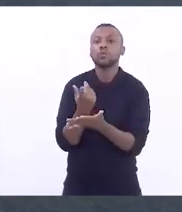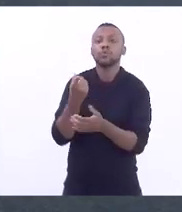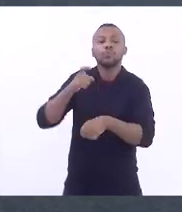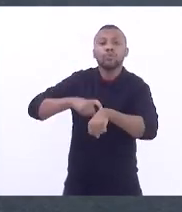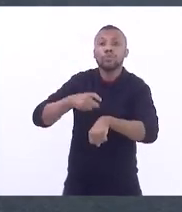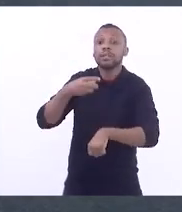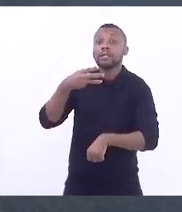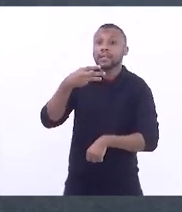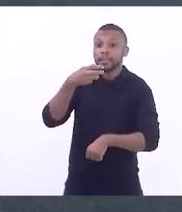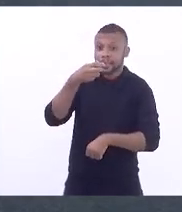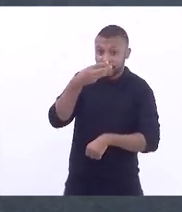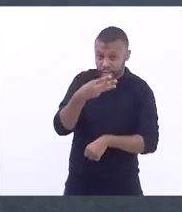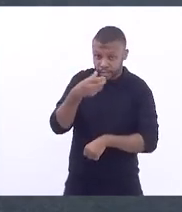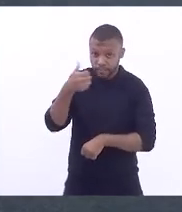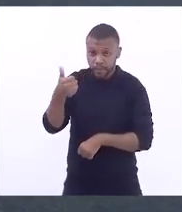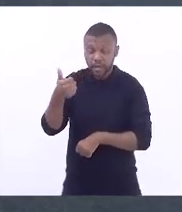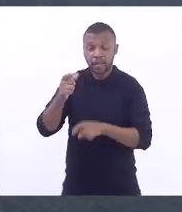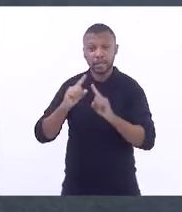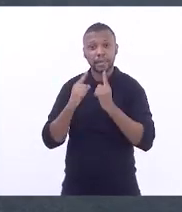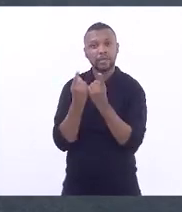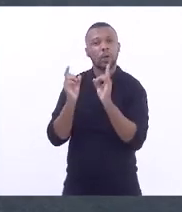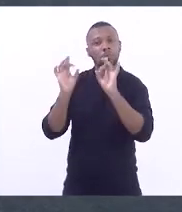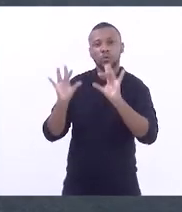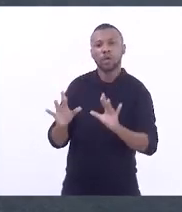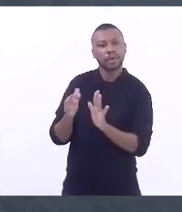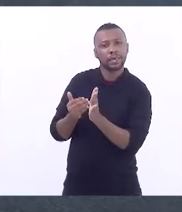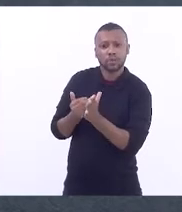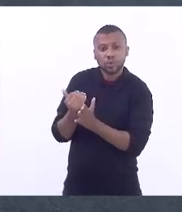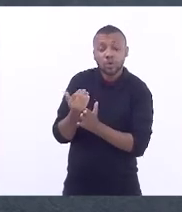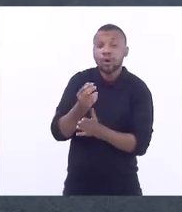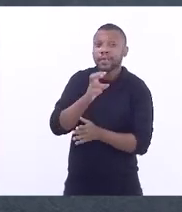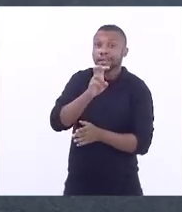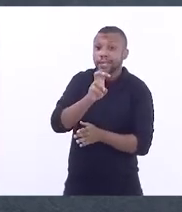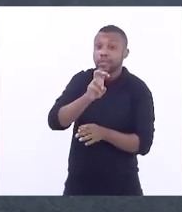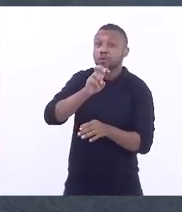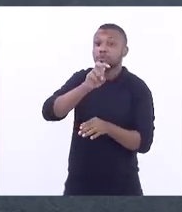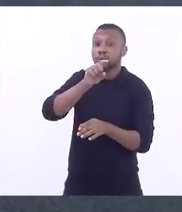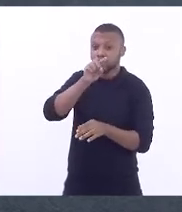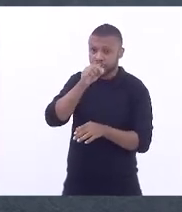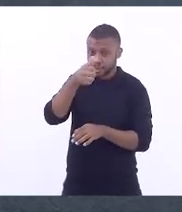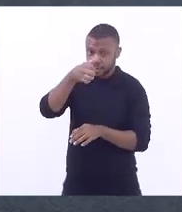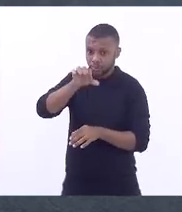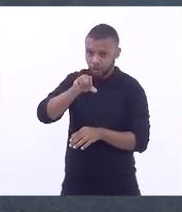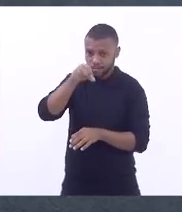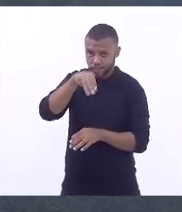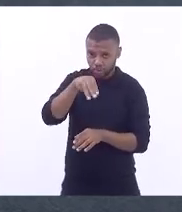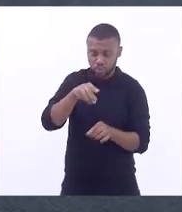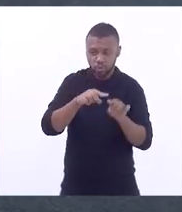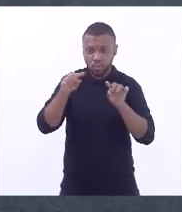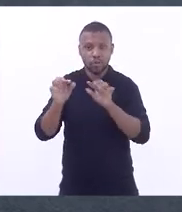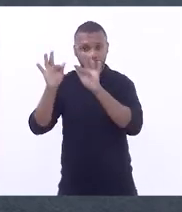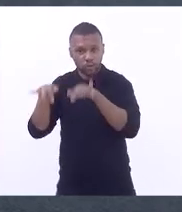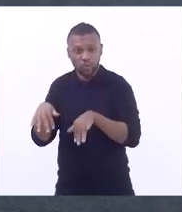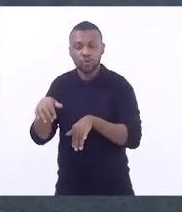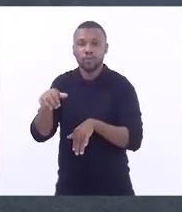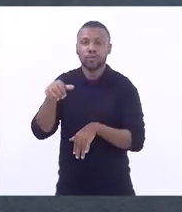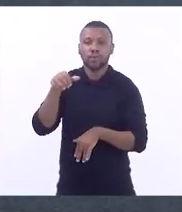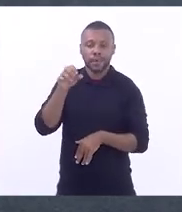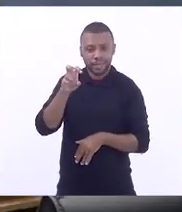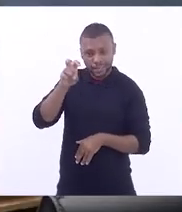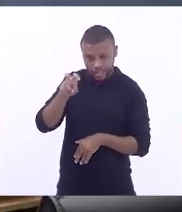extraordinária que é iniciada às 17 horas e 19 minutos. Encerrou-se às 17 horas e 52 minutos.